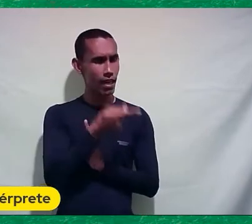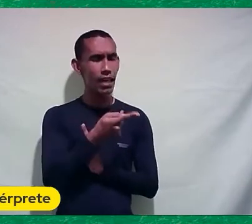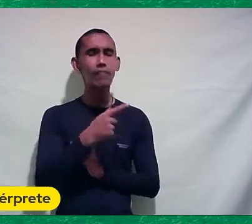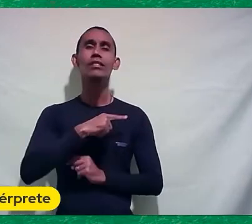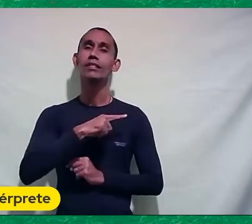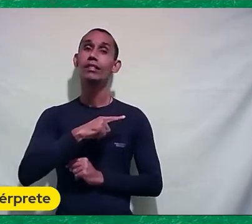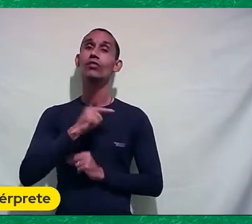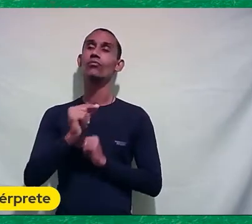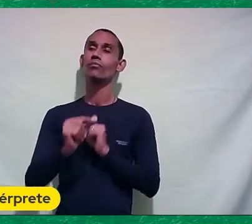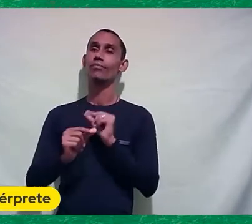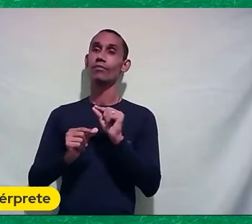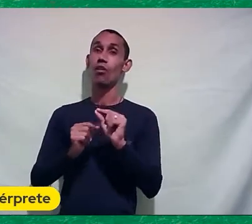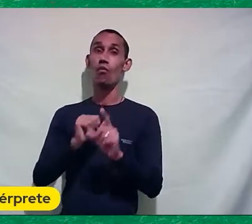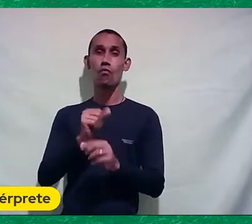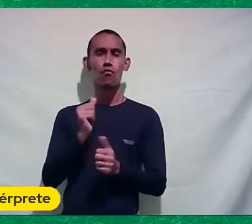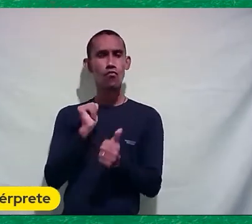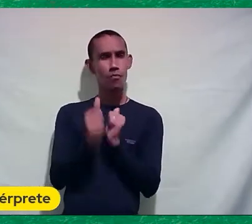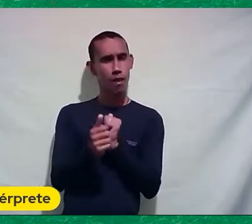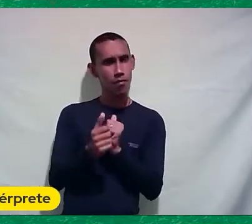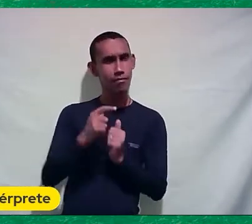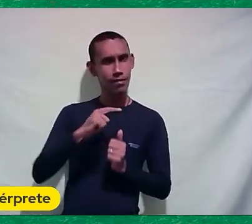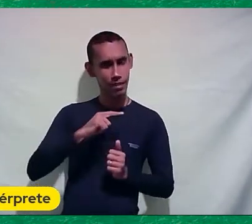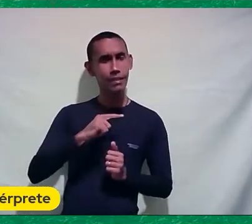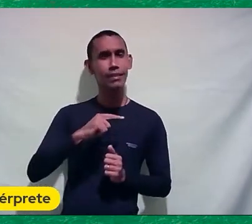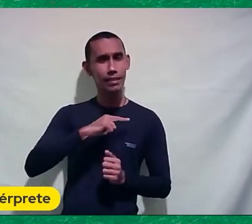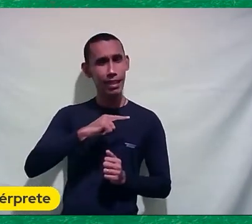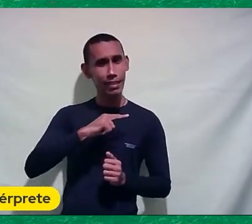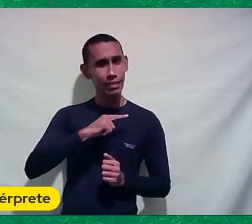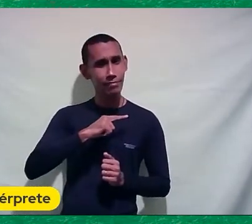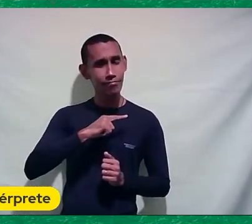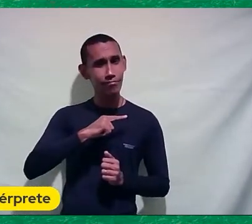O futebol Você tem que